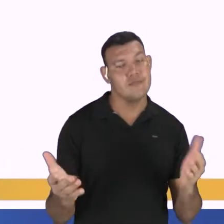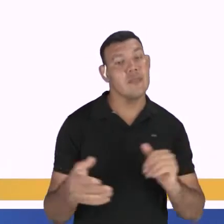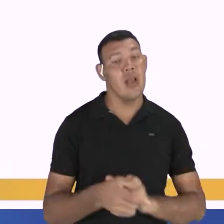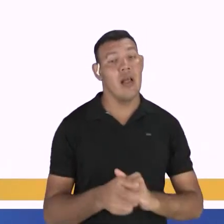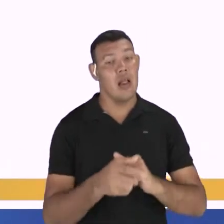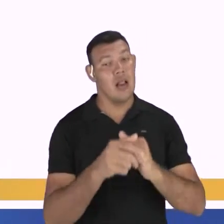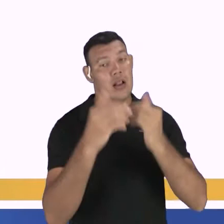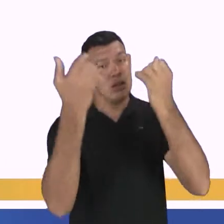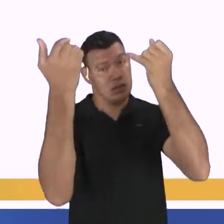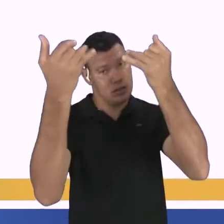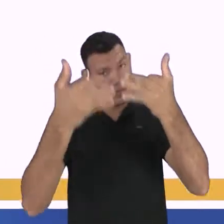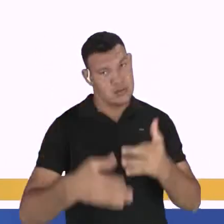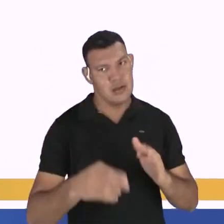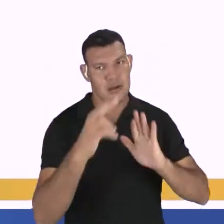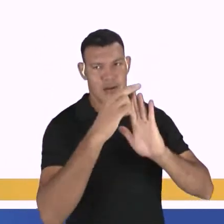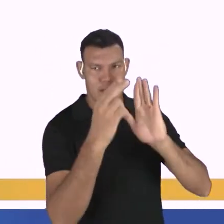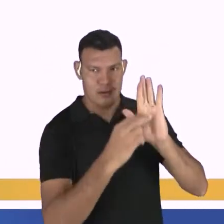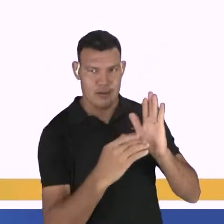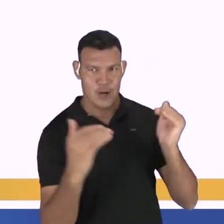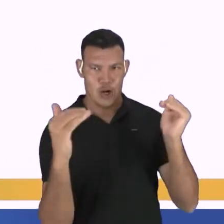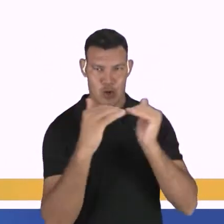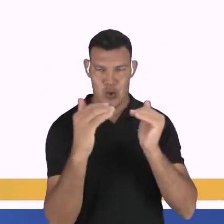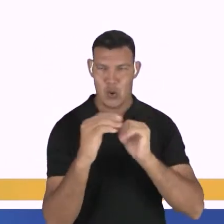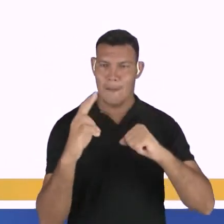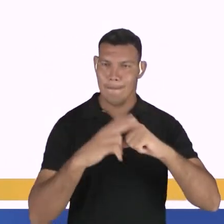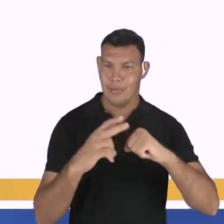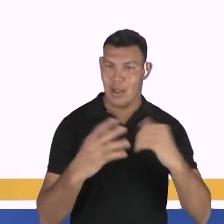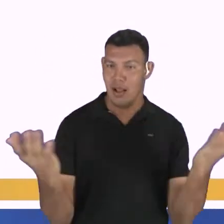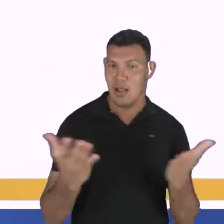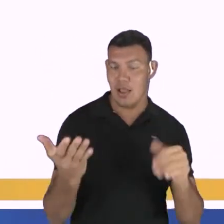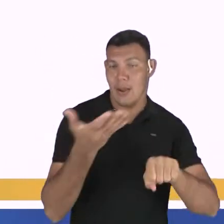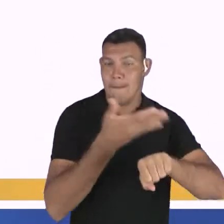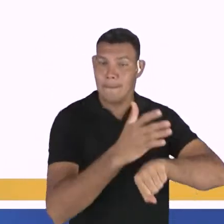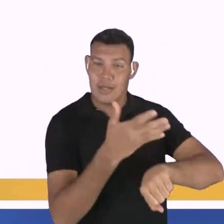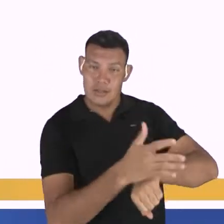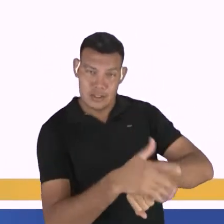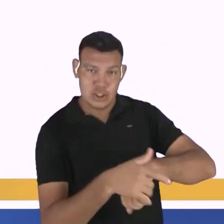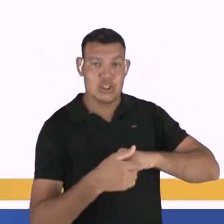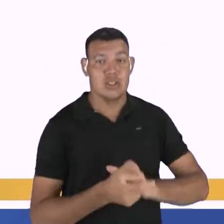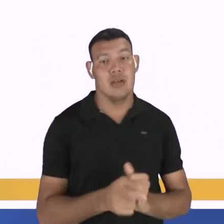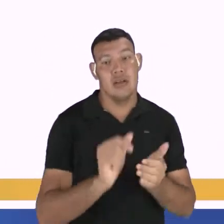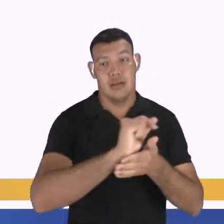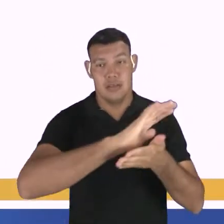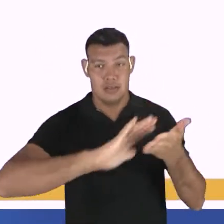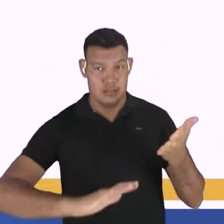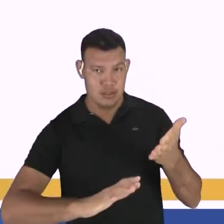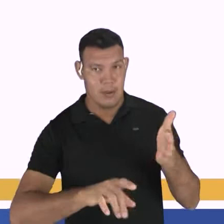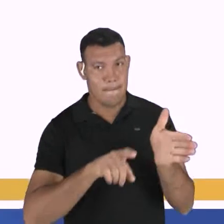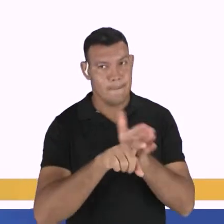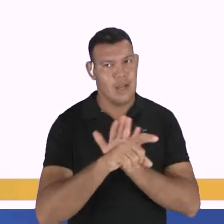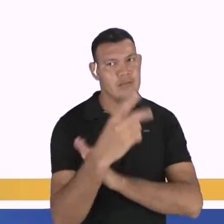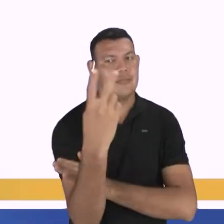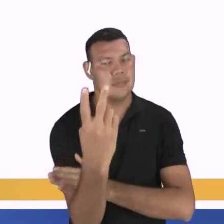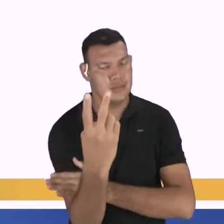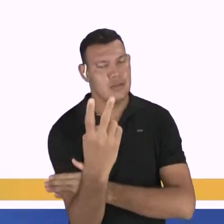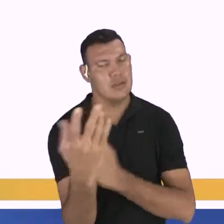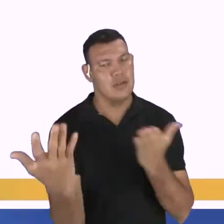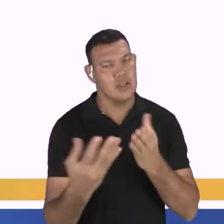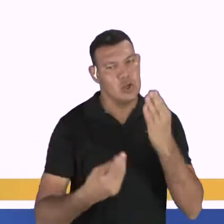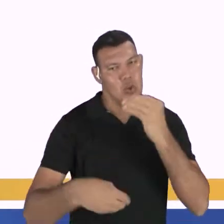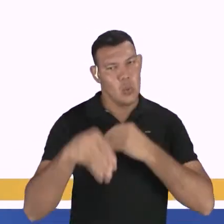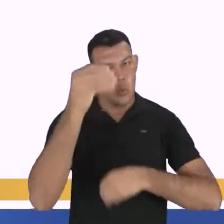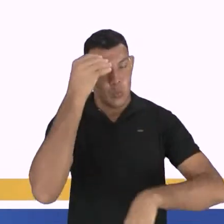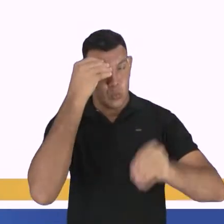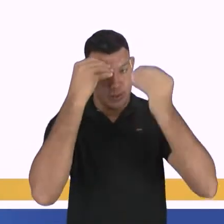concordância verbal, vamos praticar duas questões. Para observar se vocês internalizaram o que foi explicado.